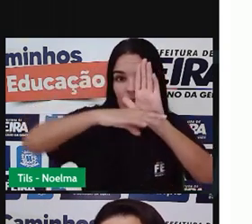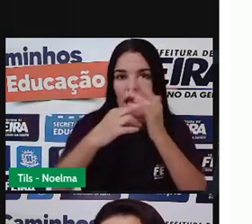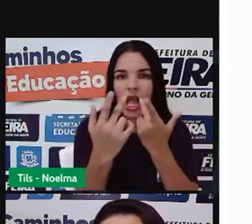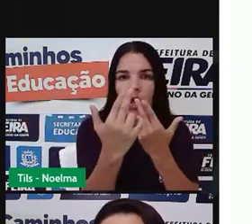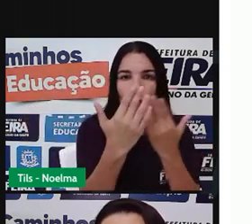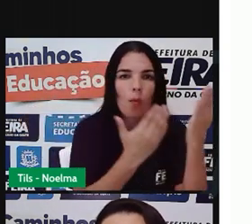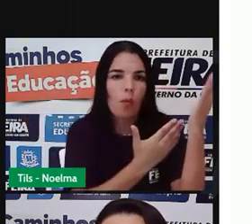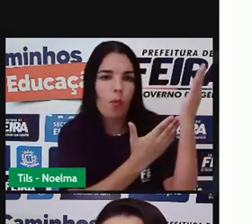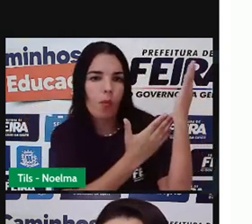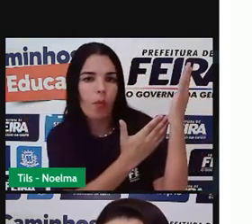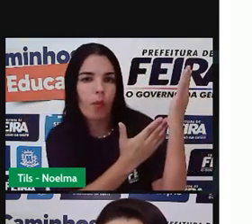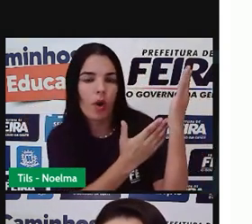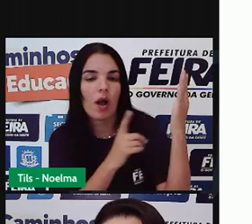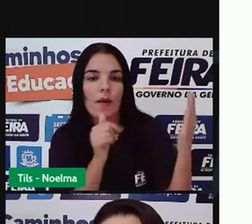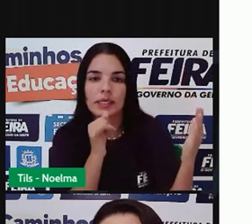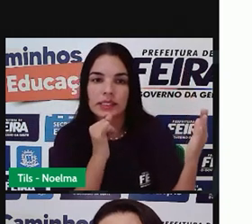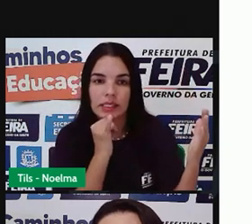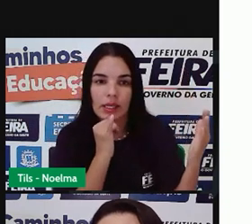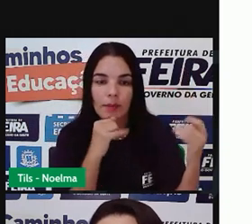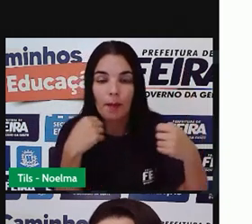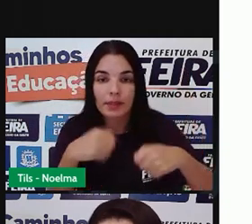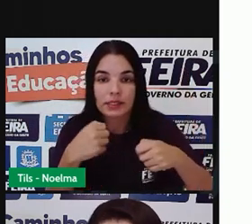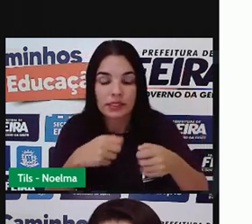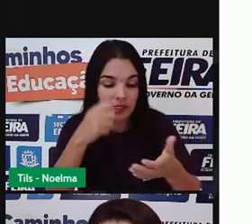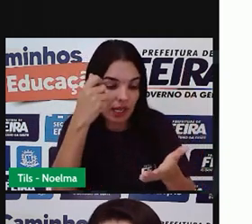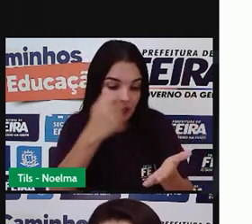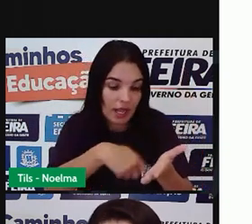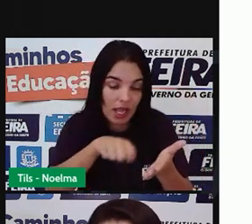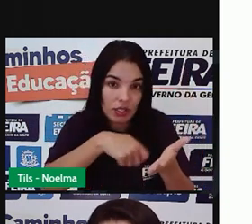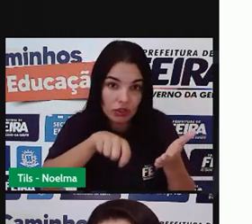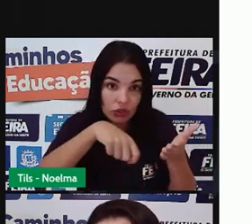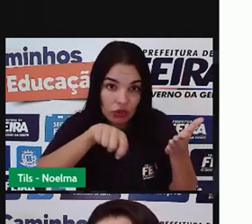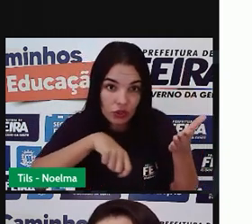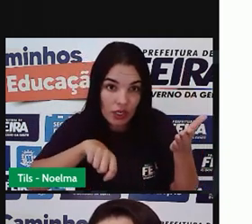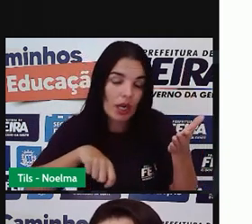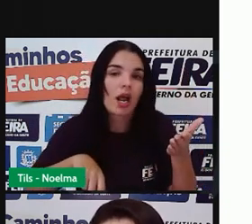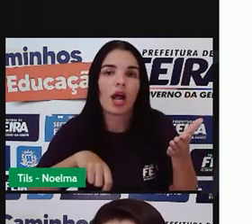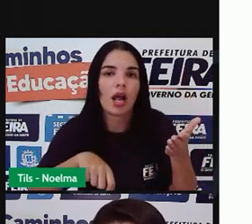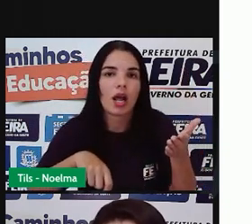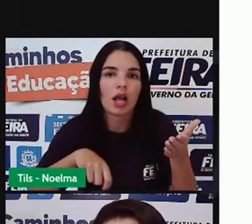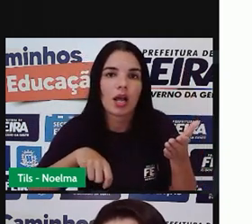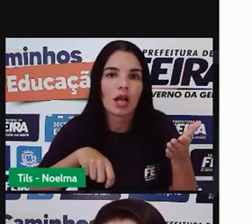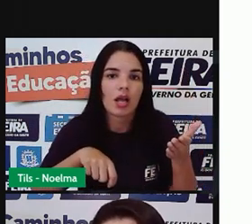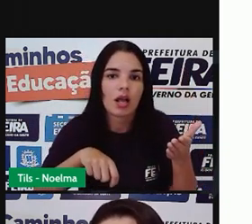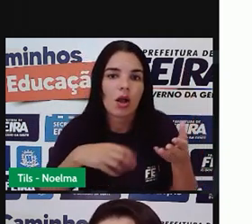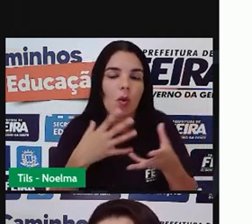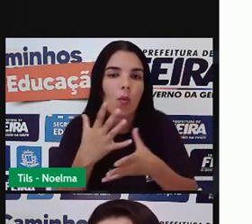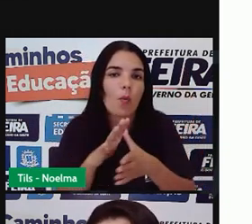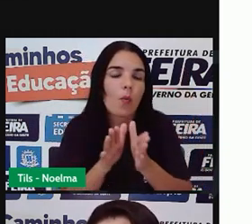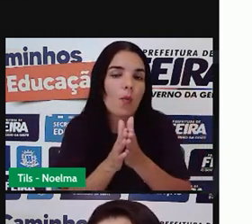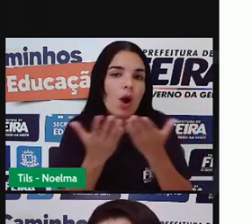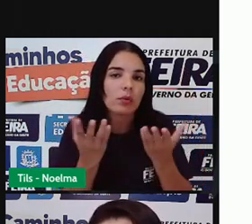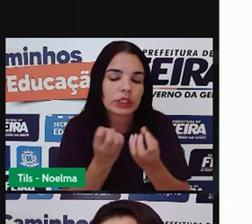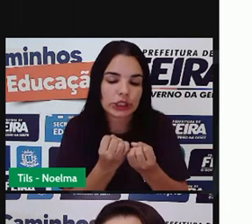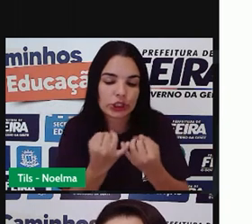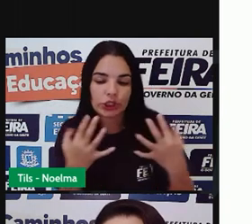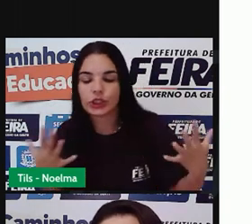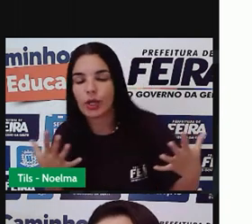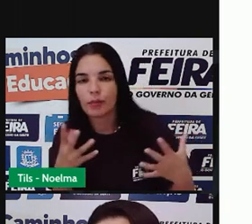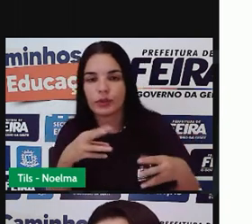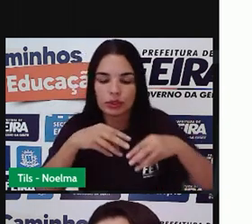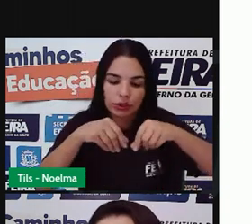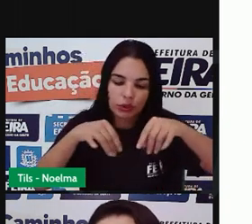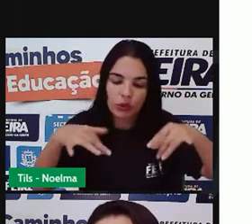a seguir e registrar nessa tabela dos tipos de solo seria